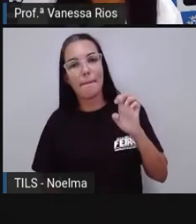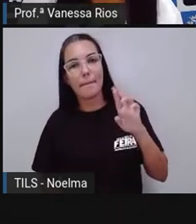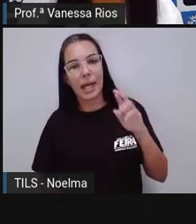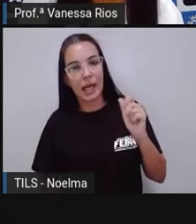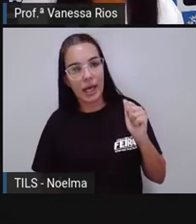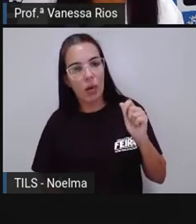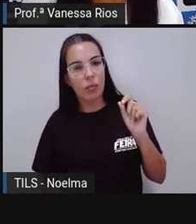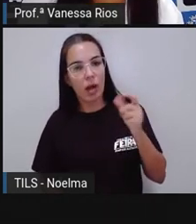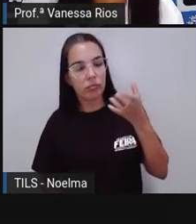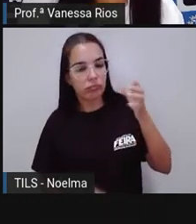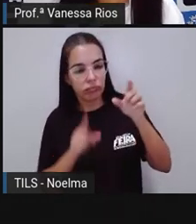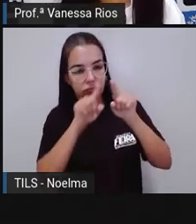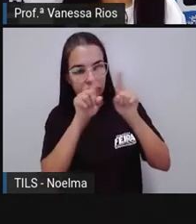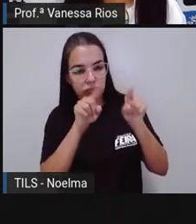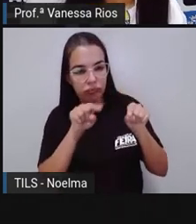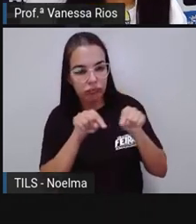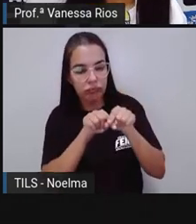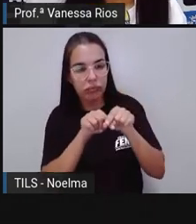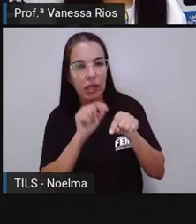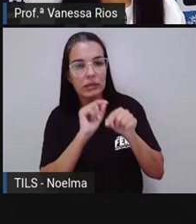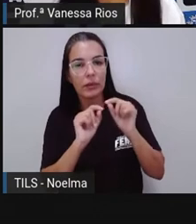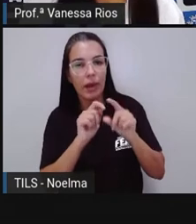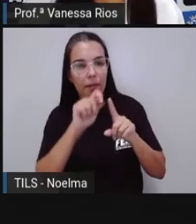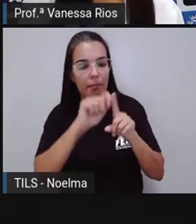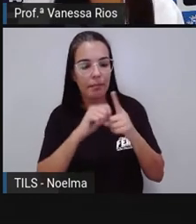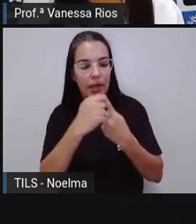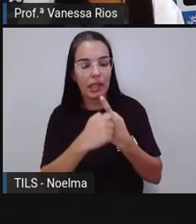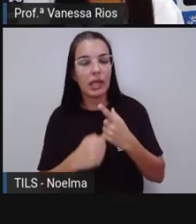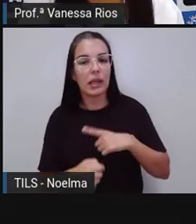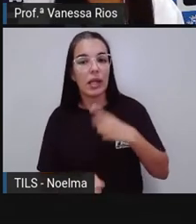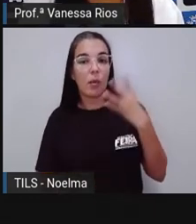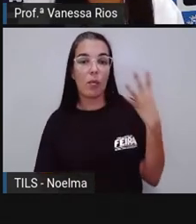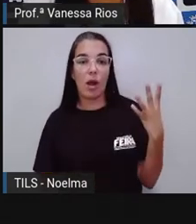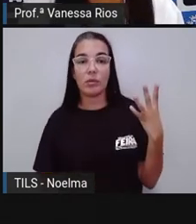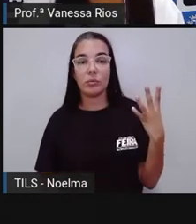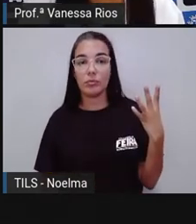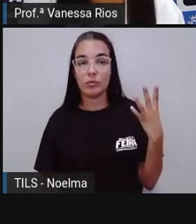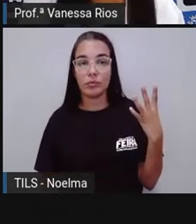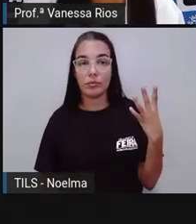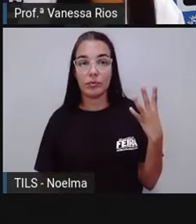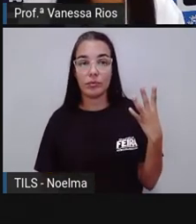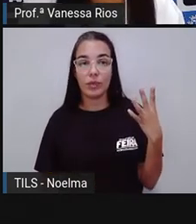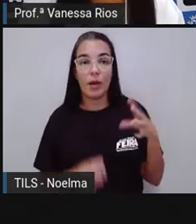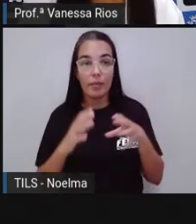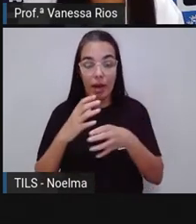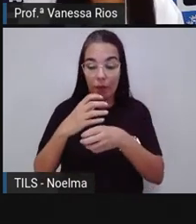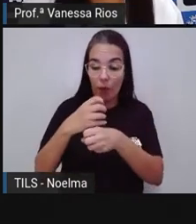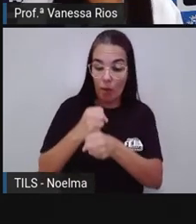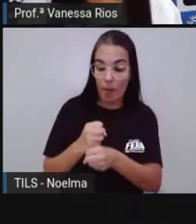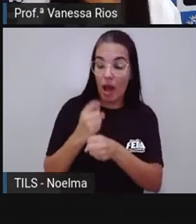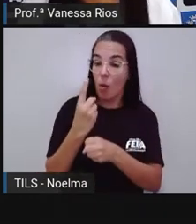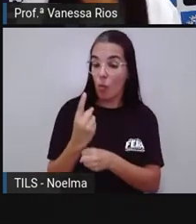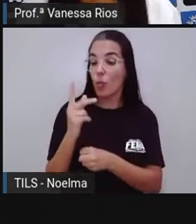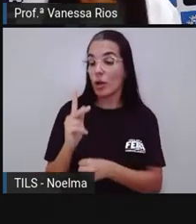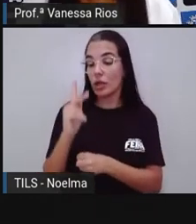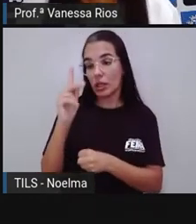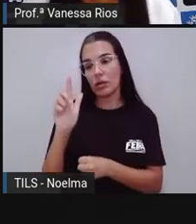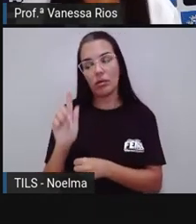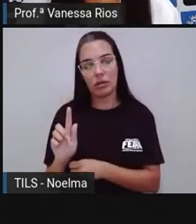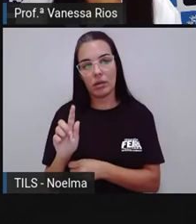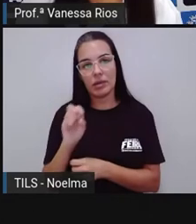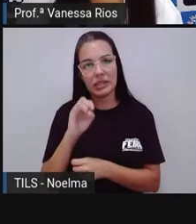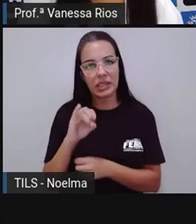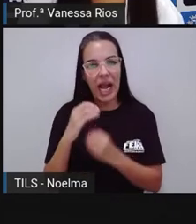feiras. Em um quilo de banana, a gente vê ali quatro bananas. Em um quilo de melancia,